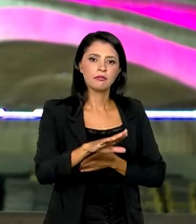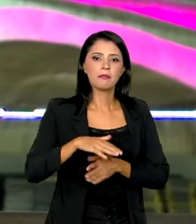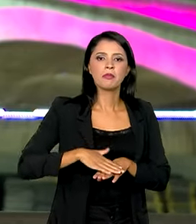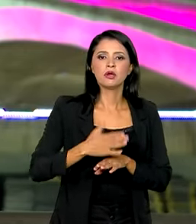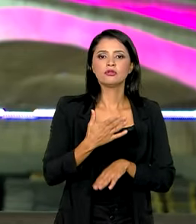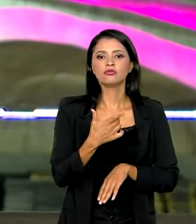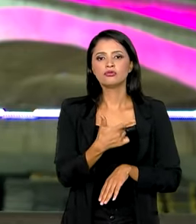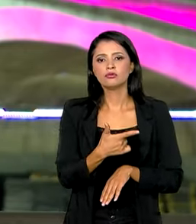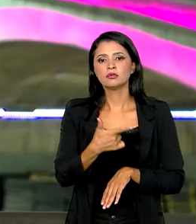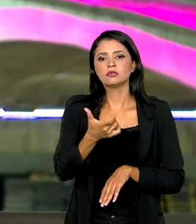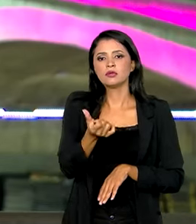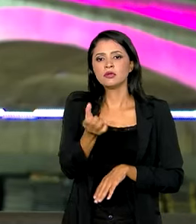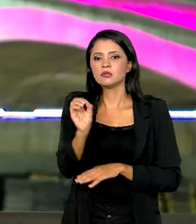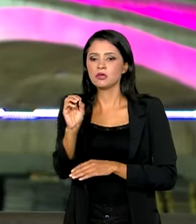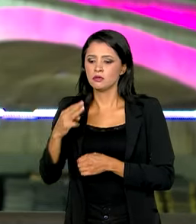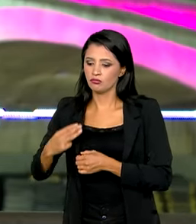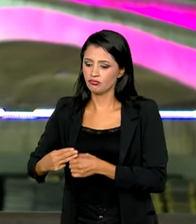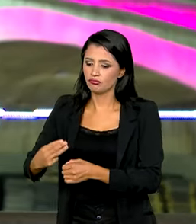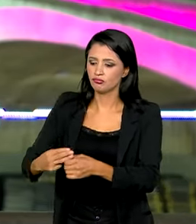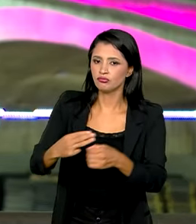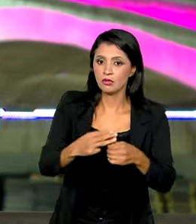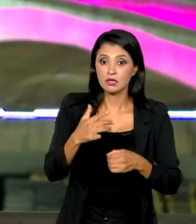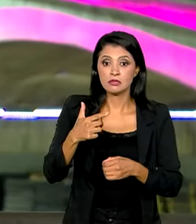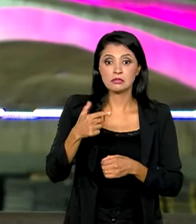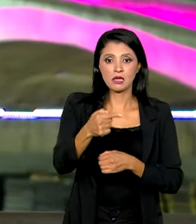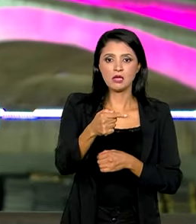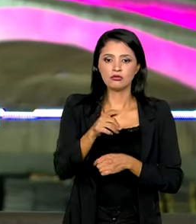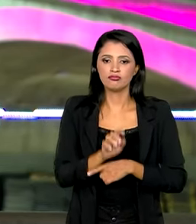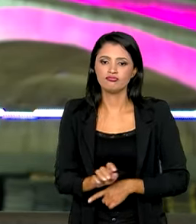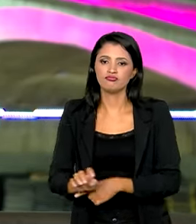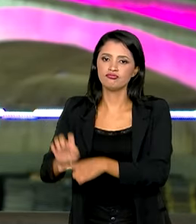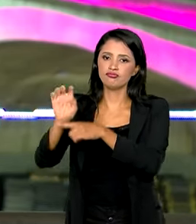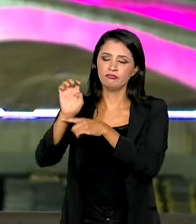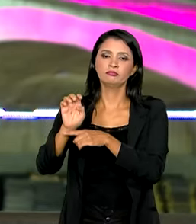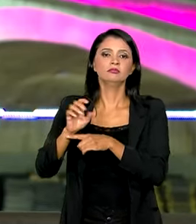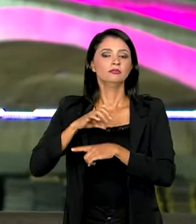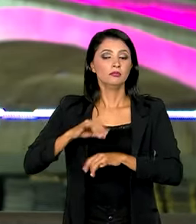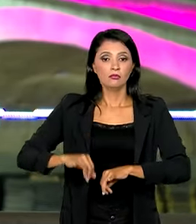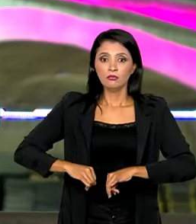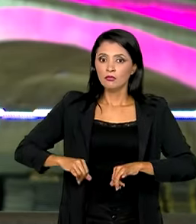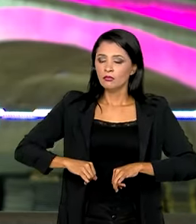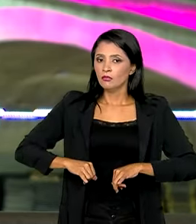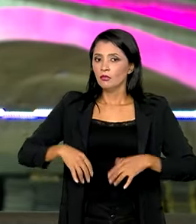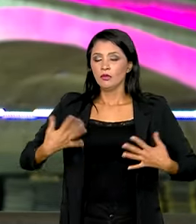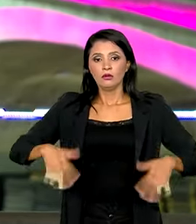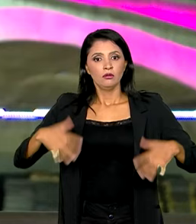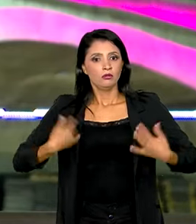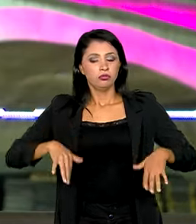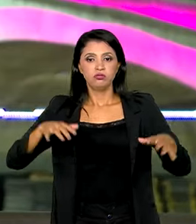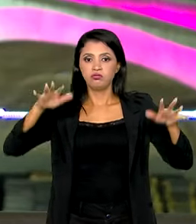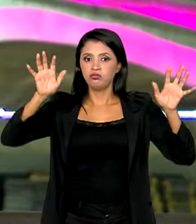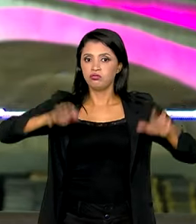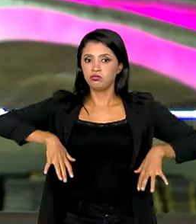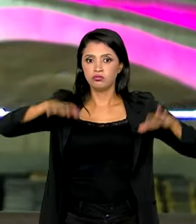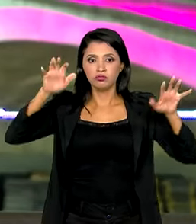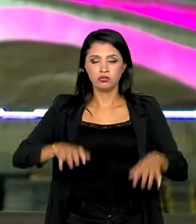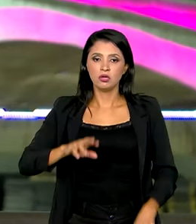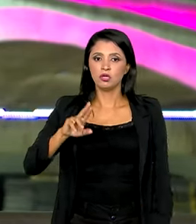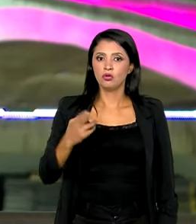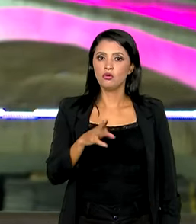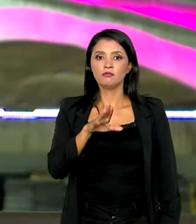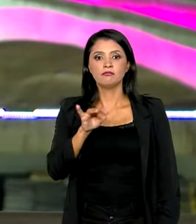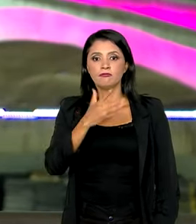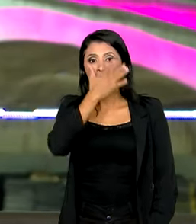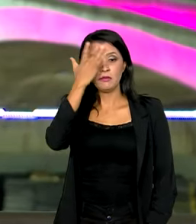260 municípios em 7 estados que sofreram fortemente com a chuva. 2 milhões de famílias que vão ser